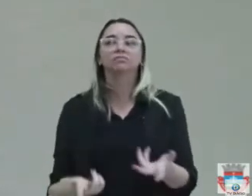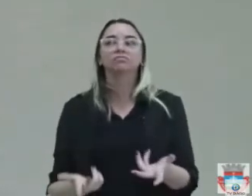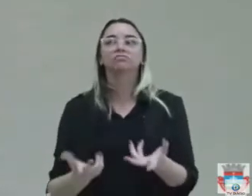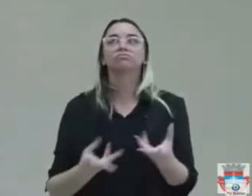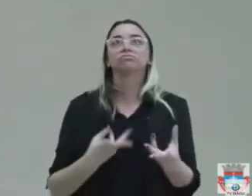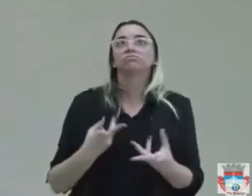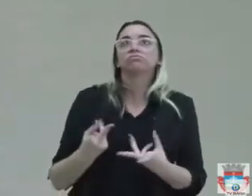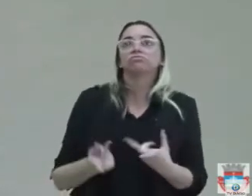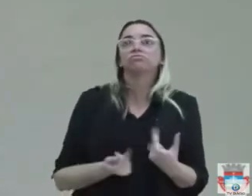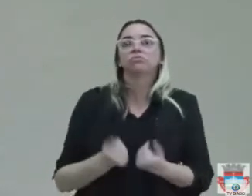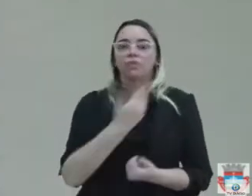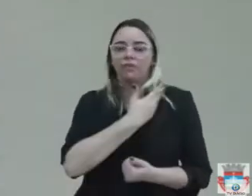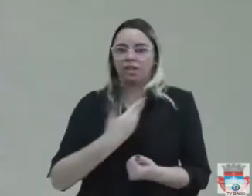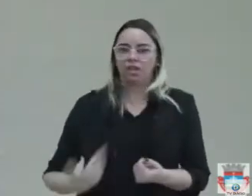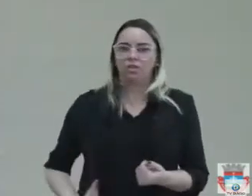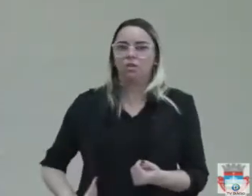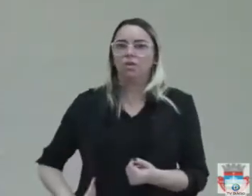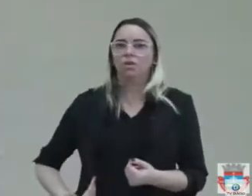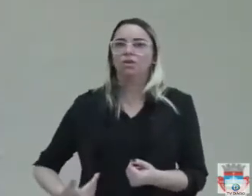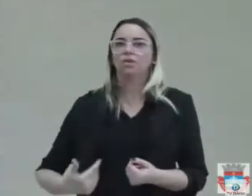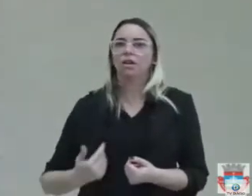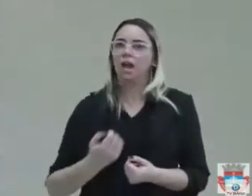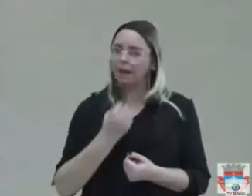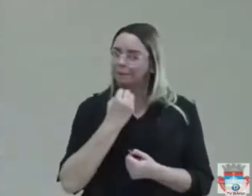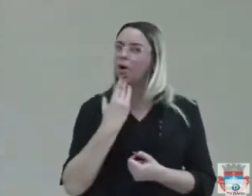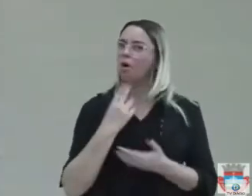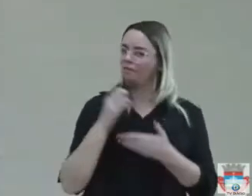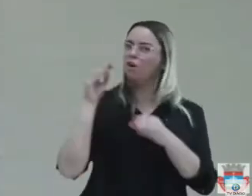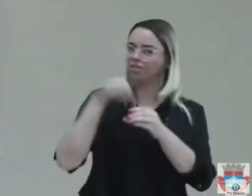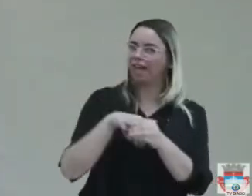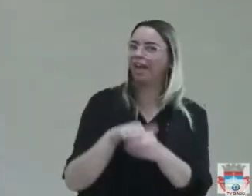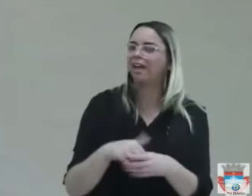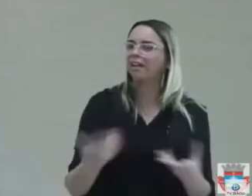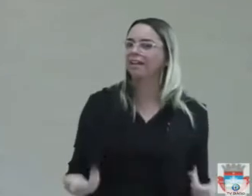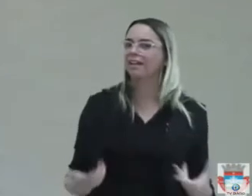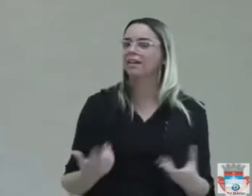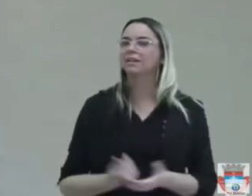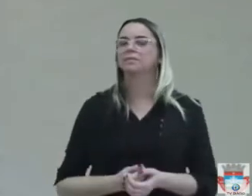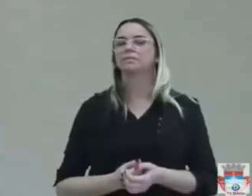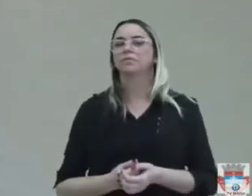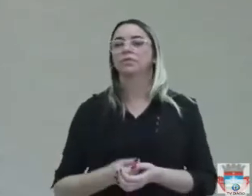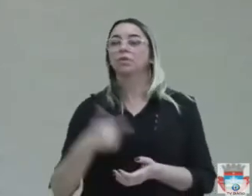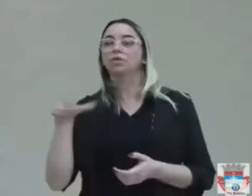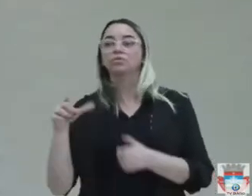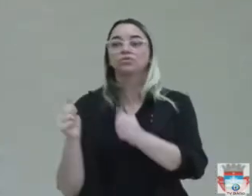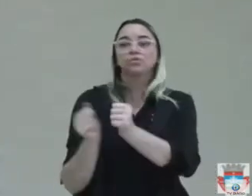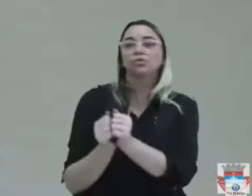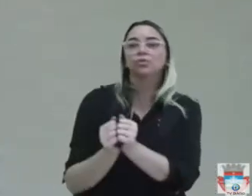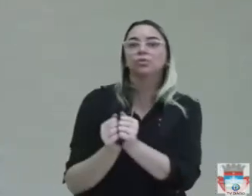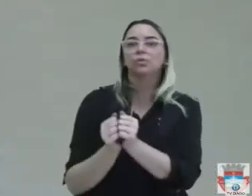O governador não merece um voto e quem apoia ele também não merece voto. O candidato dele também não merece voto.